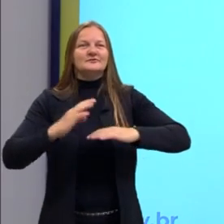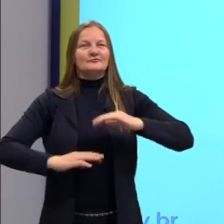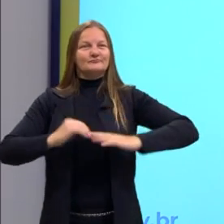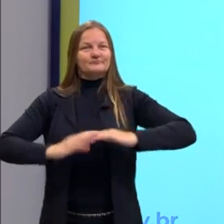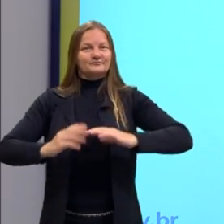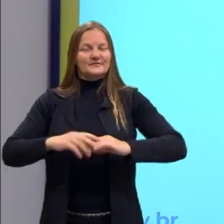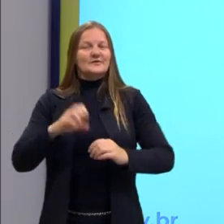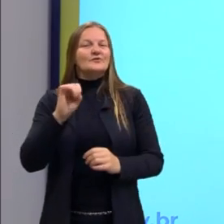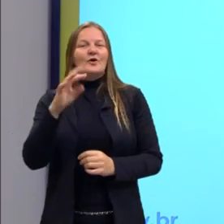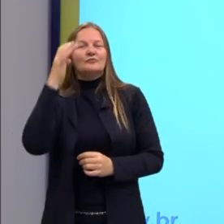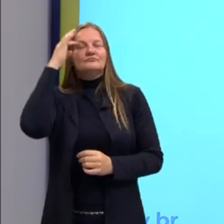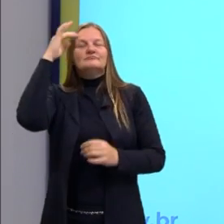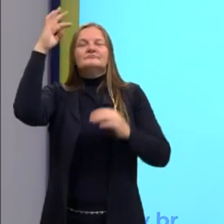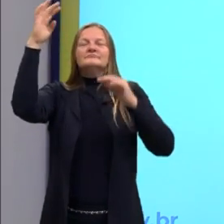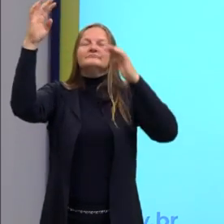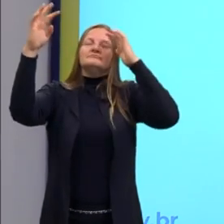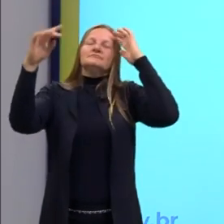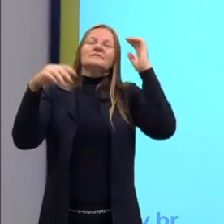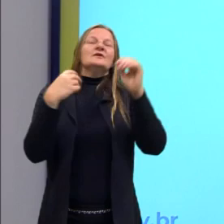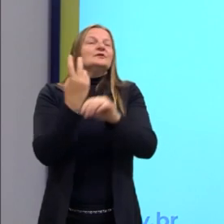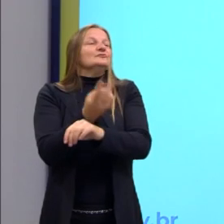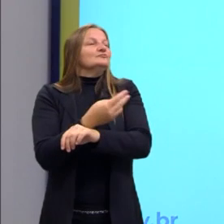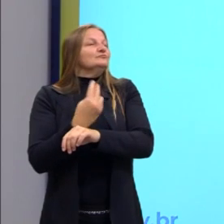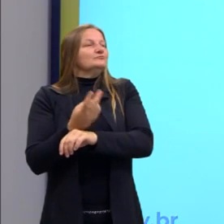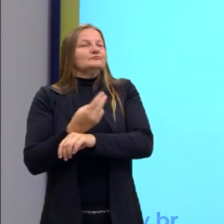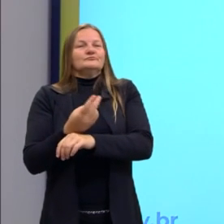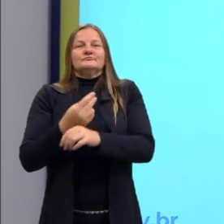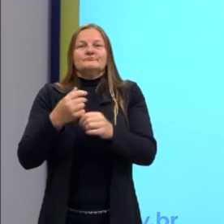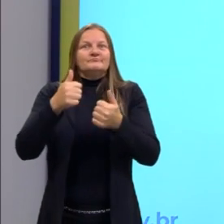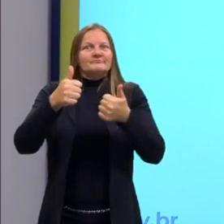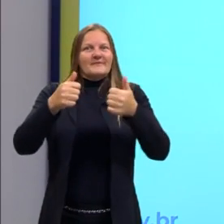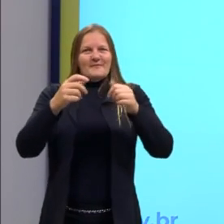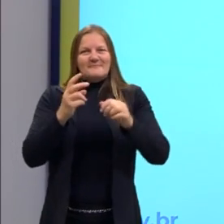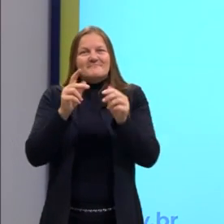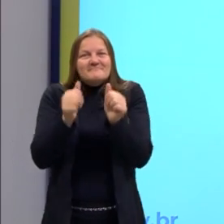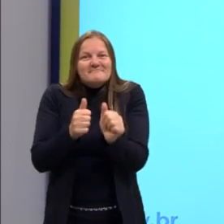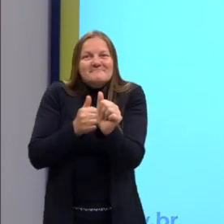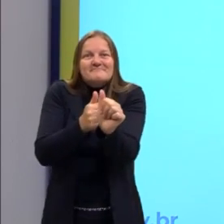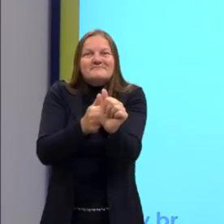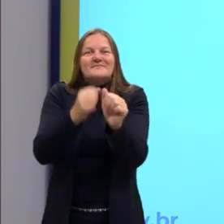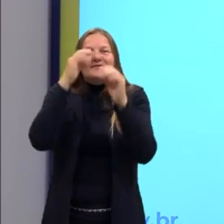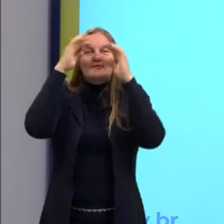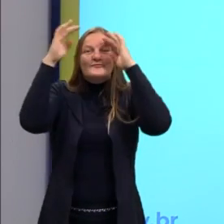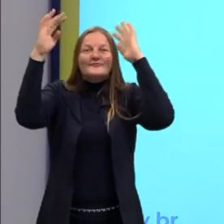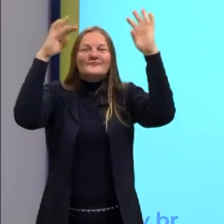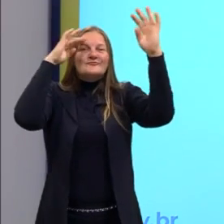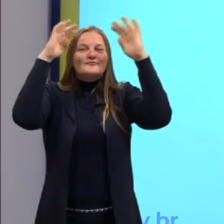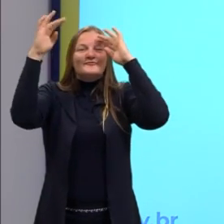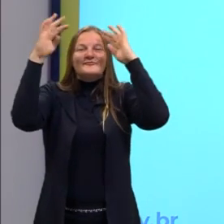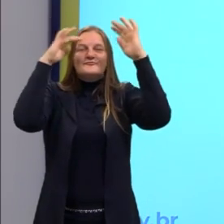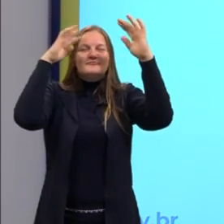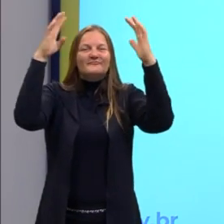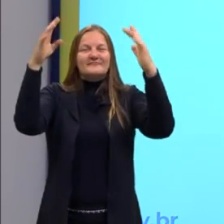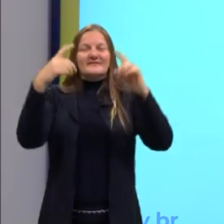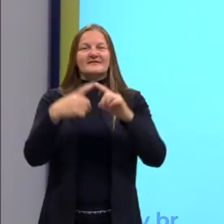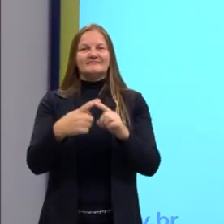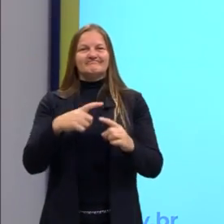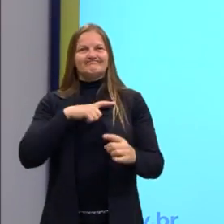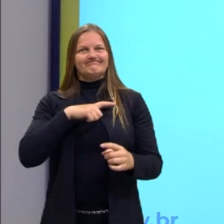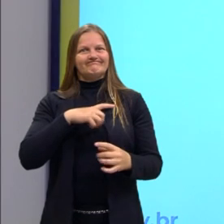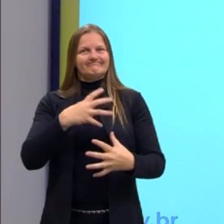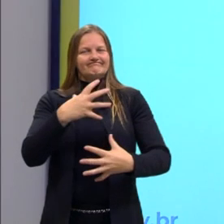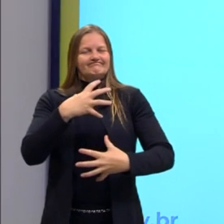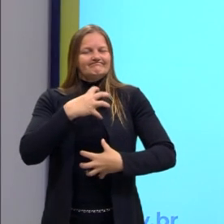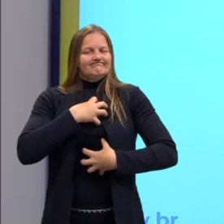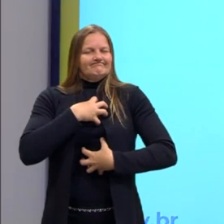idealiza e ele tem que buscar seguir aquele ali. Se ele não seguir o seu sonho, aquilo que ele idealizou, ele tem as suas